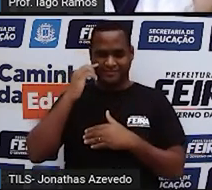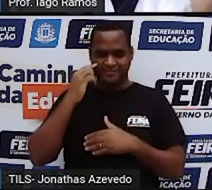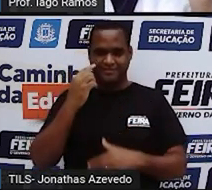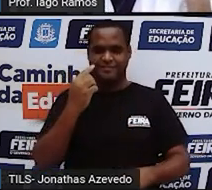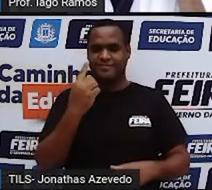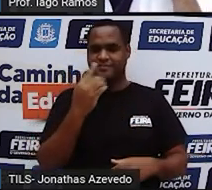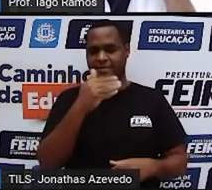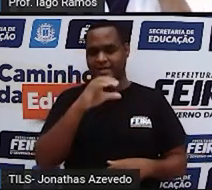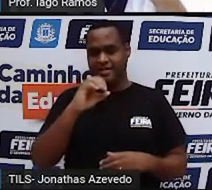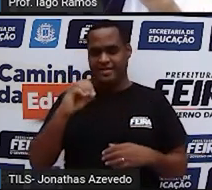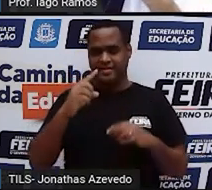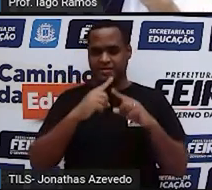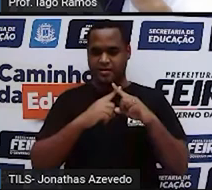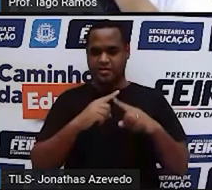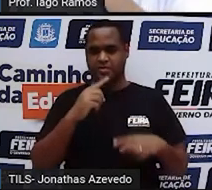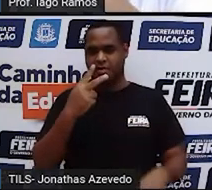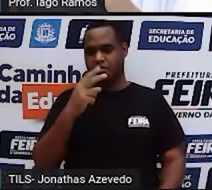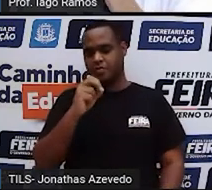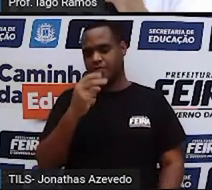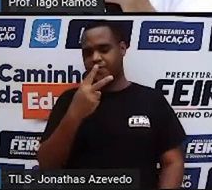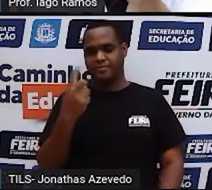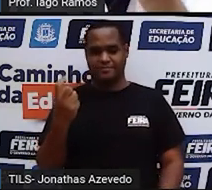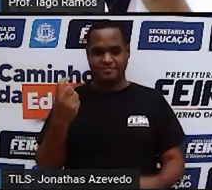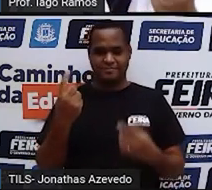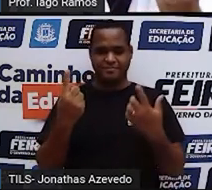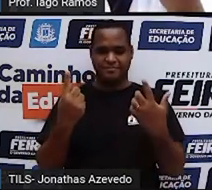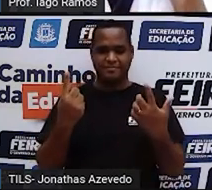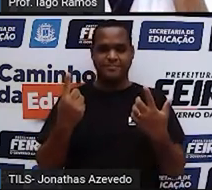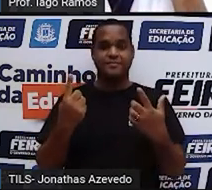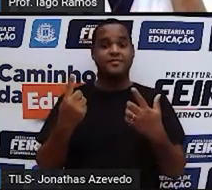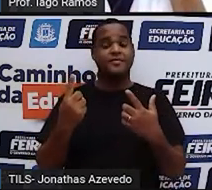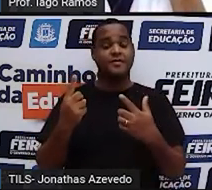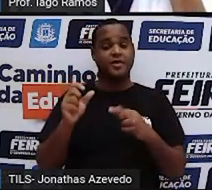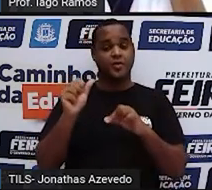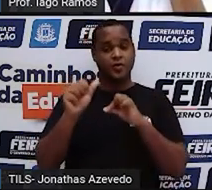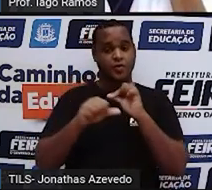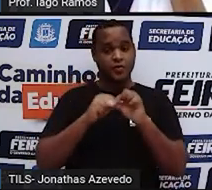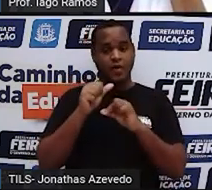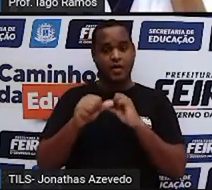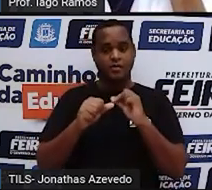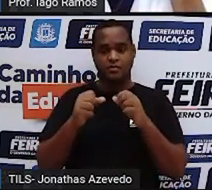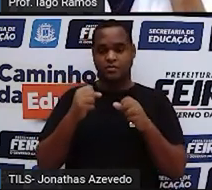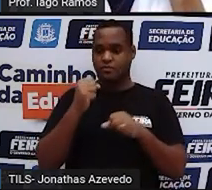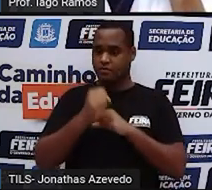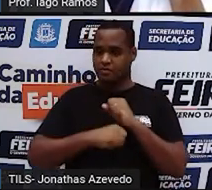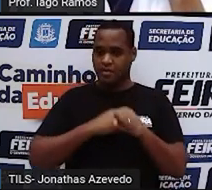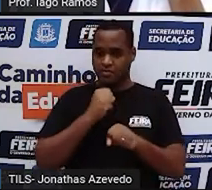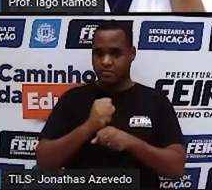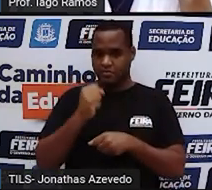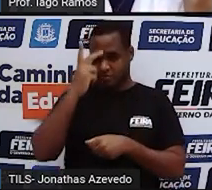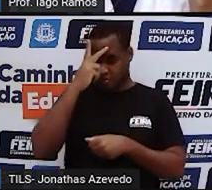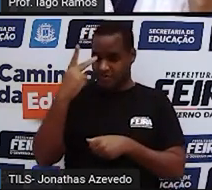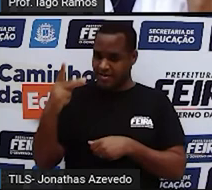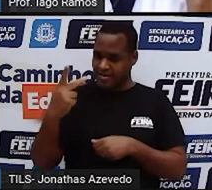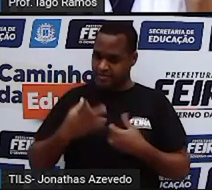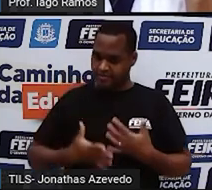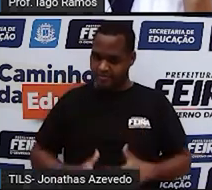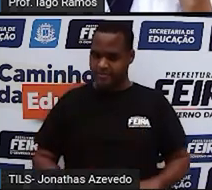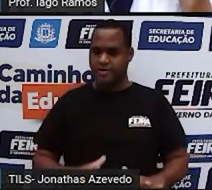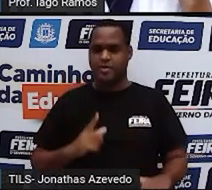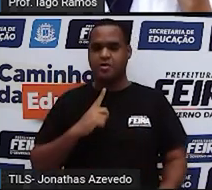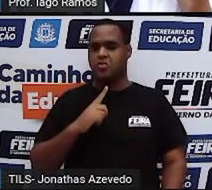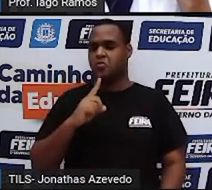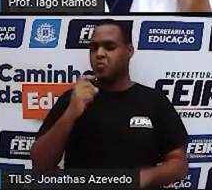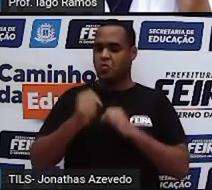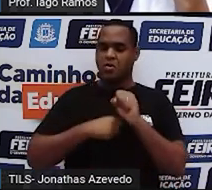100x mais 2.021. 1 e tirar o ano que a pessoa nasceu. Mas o ano a